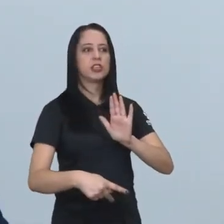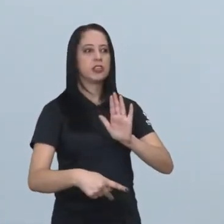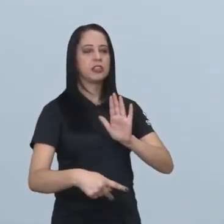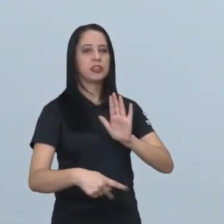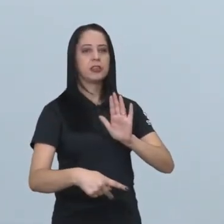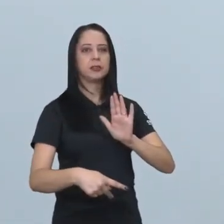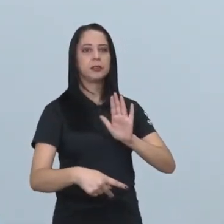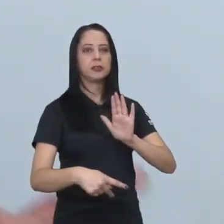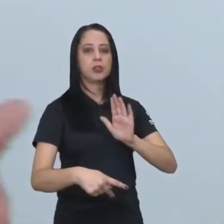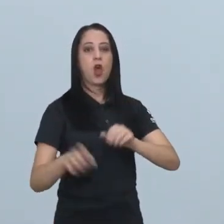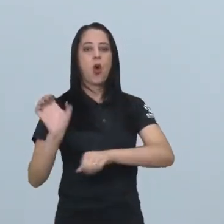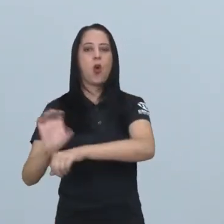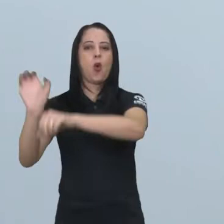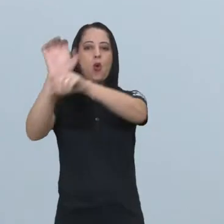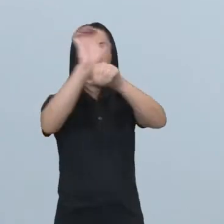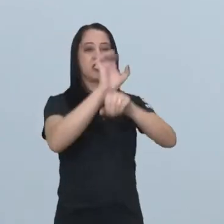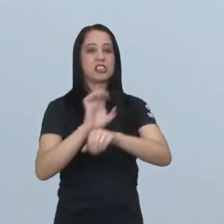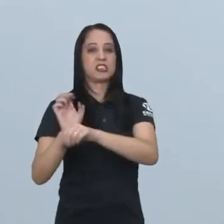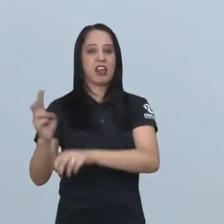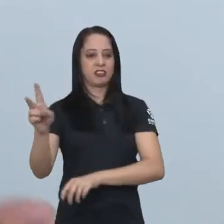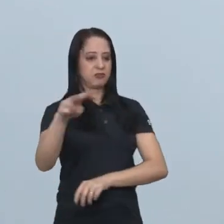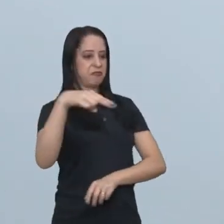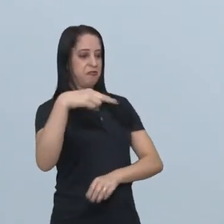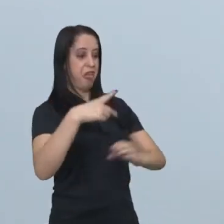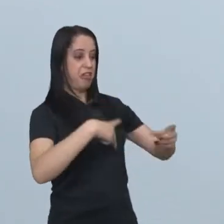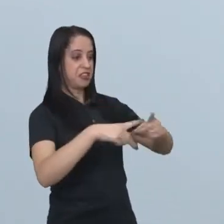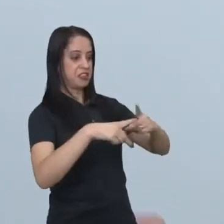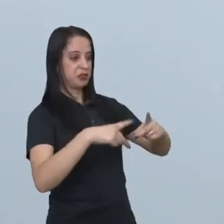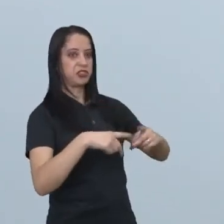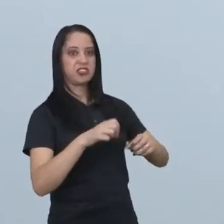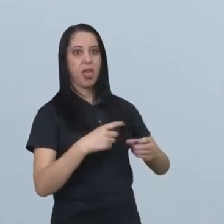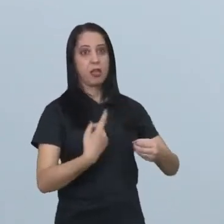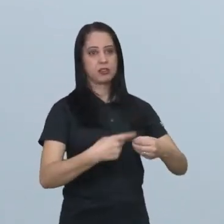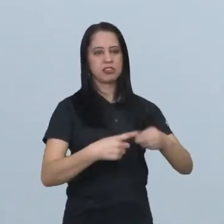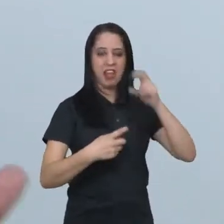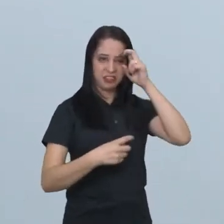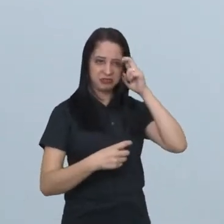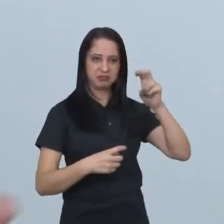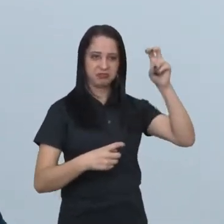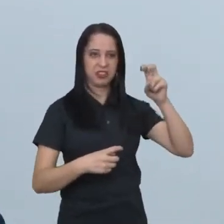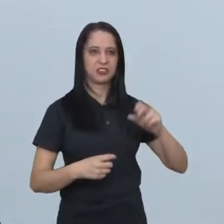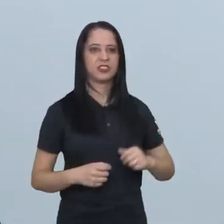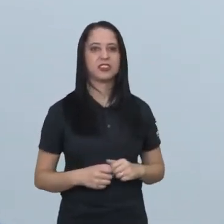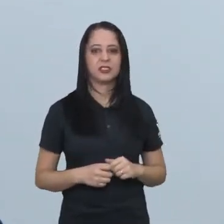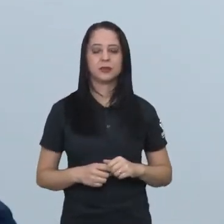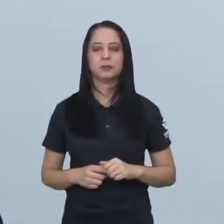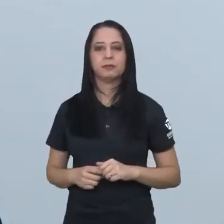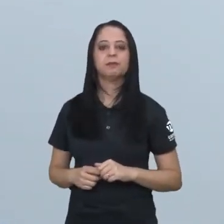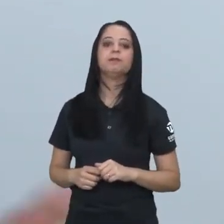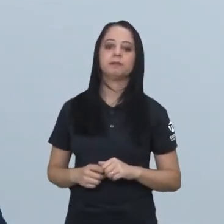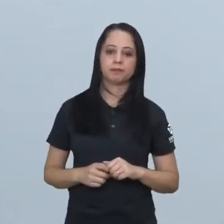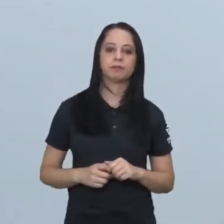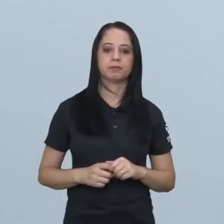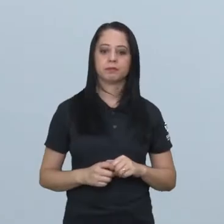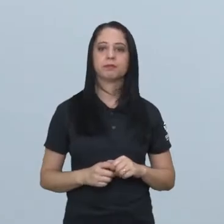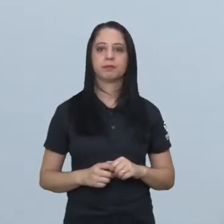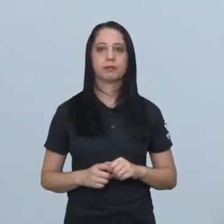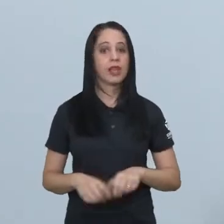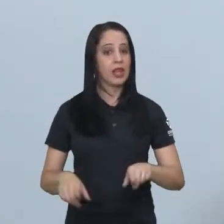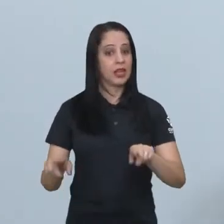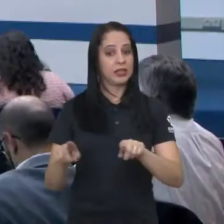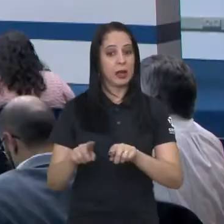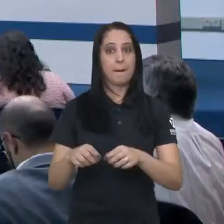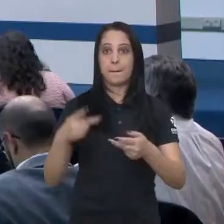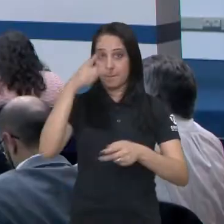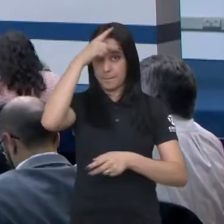tenha esse destaque, seja nacionalmente ou internacionalmente, tem sim a ver e tem que ter os destaques e ações com relação ao meio